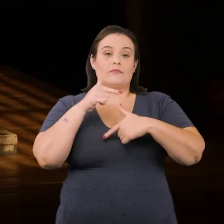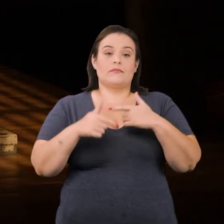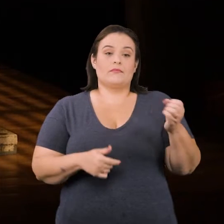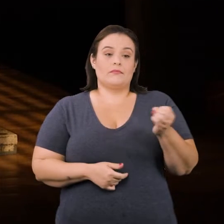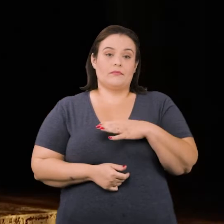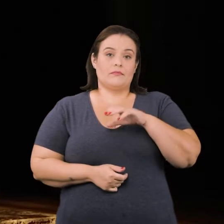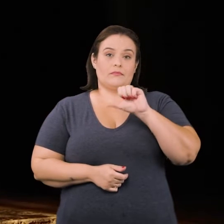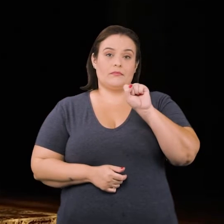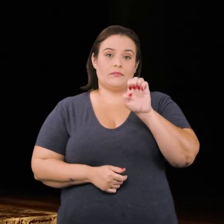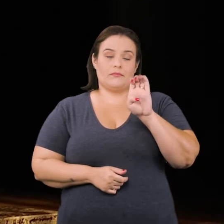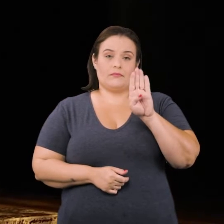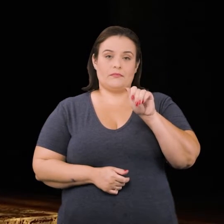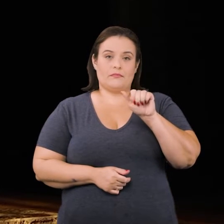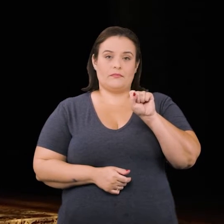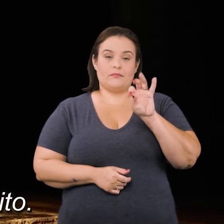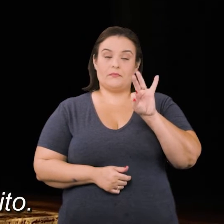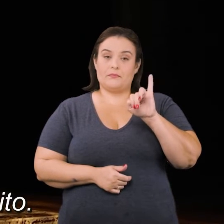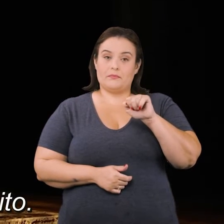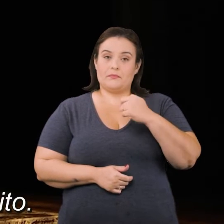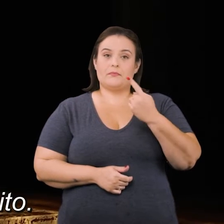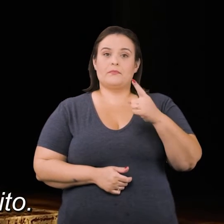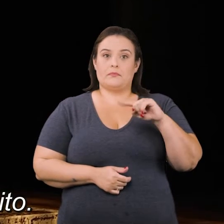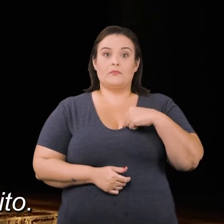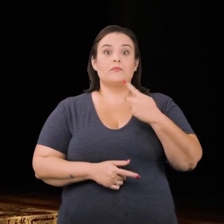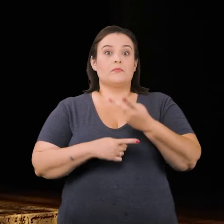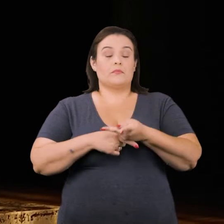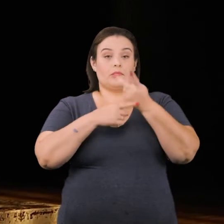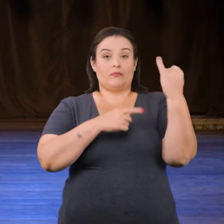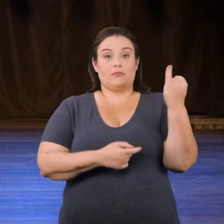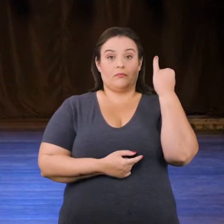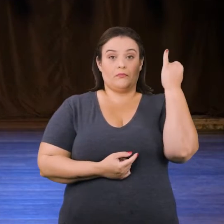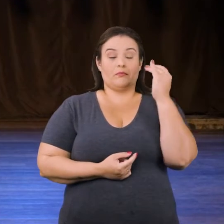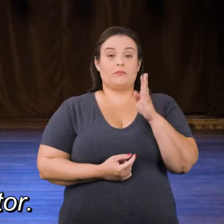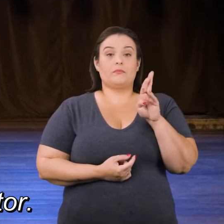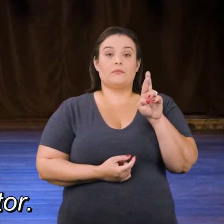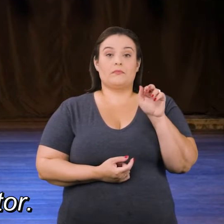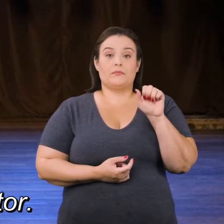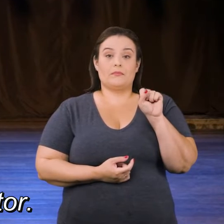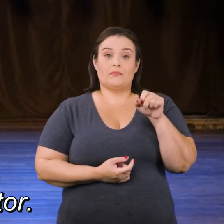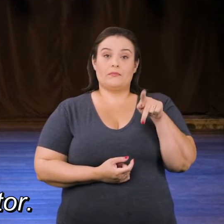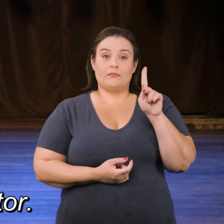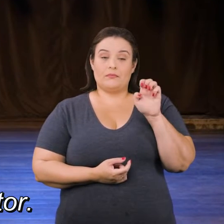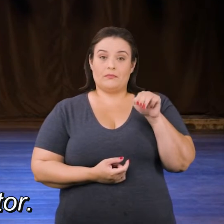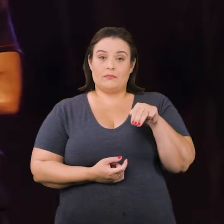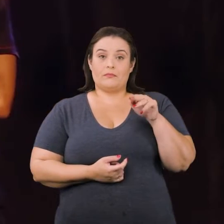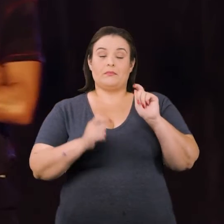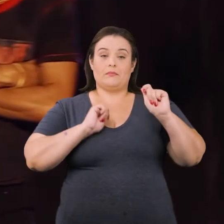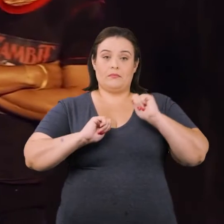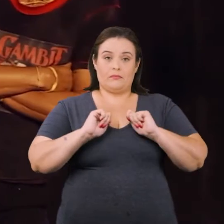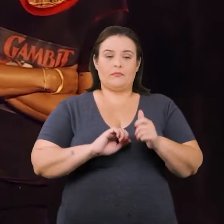trabalho chamado Sebastião, que também foi muito bem aceito. Eu ganhei um prêmio importante aqui na cidade, que foi o prêmio Braskem de ator.